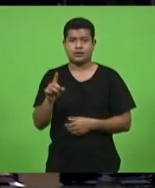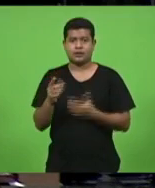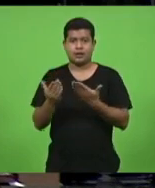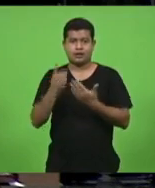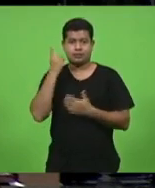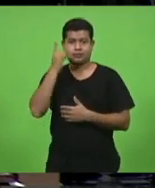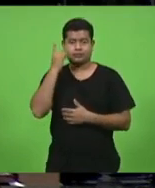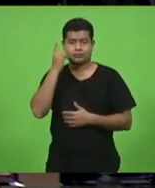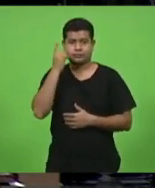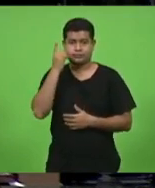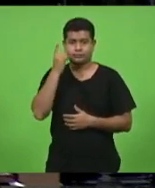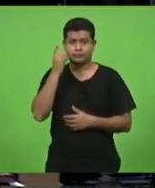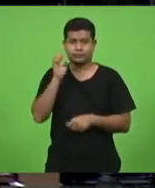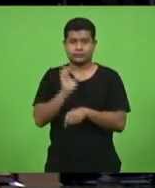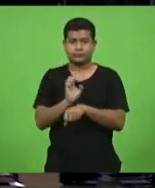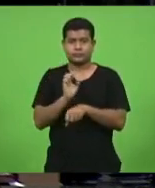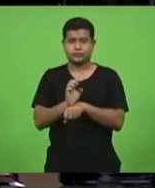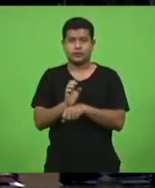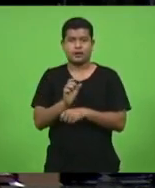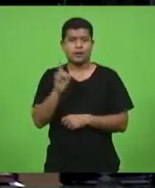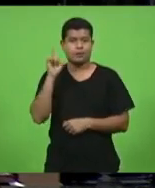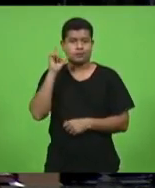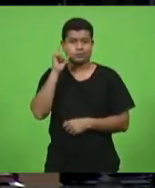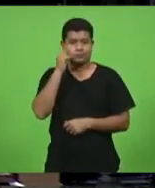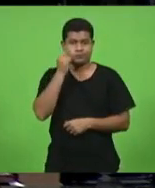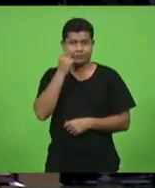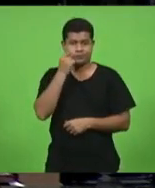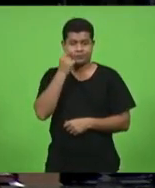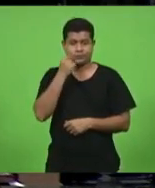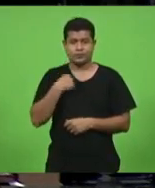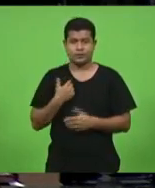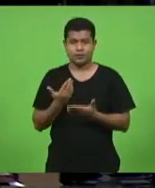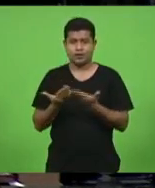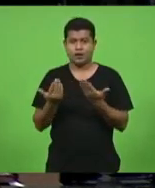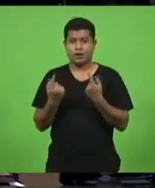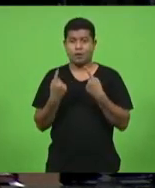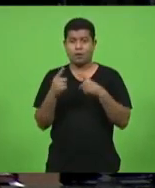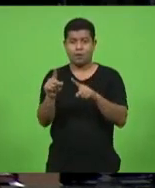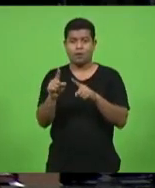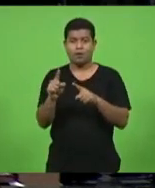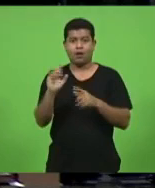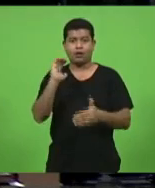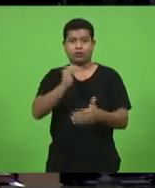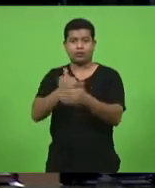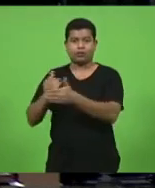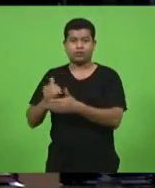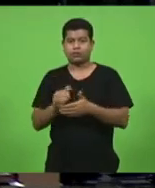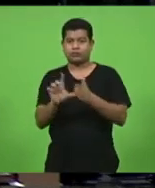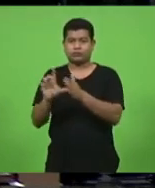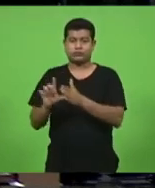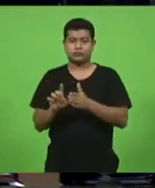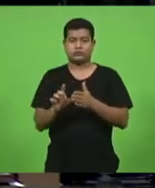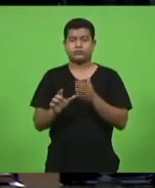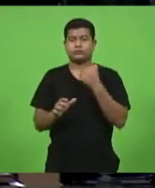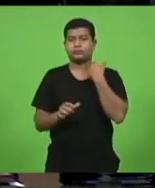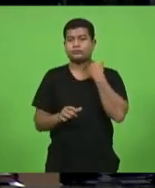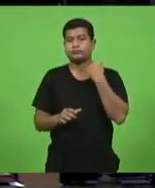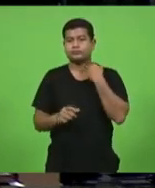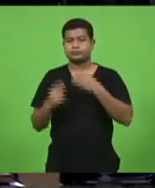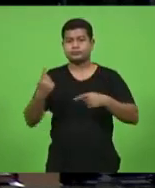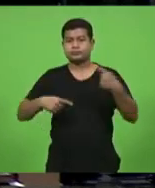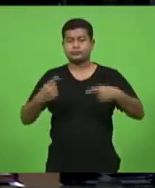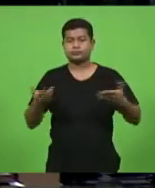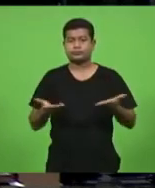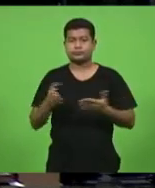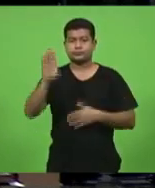civismo e patriotismo demonstrado em manifestação contra o lockdown em discussão deputado da Luciana